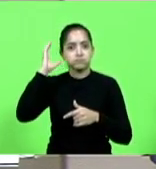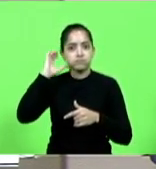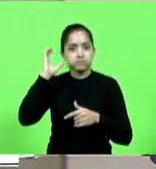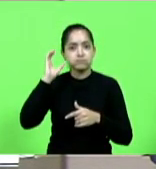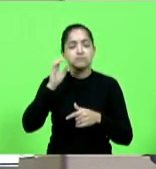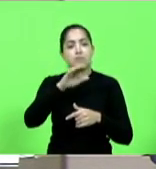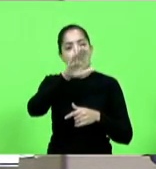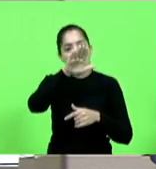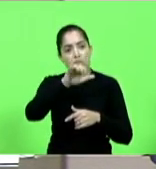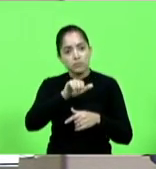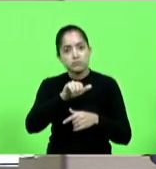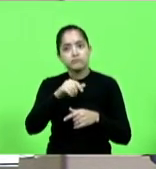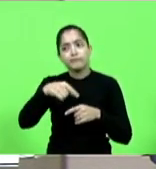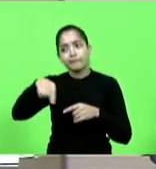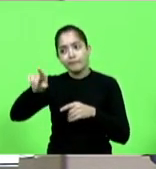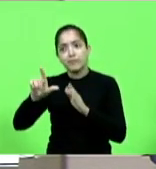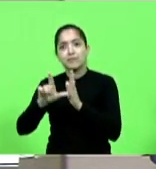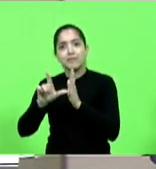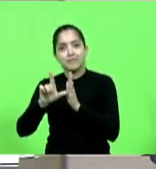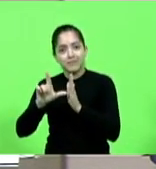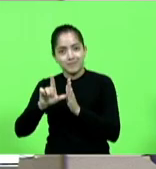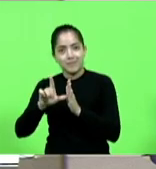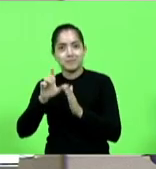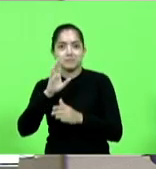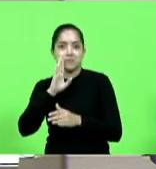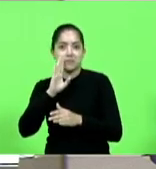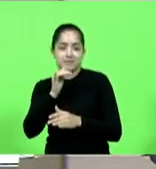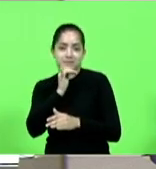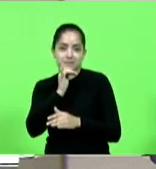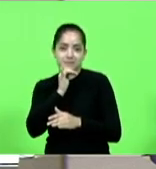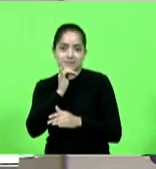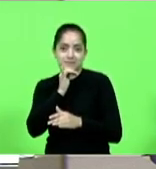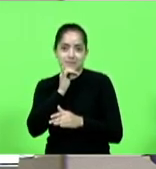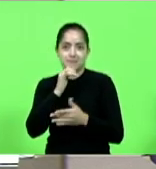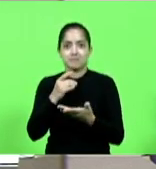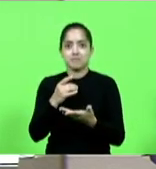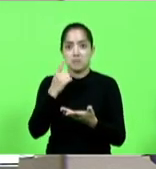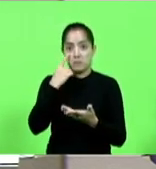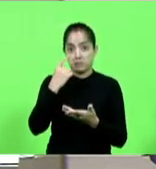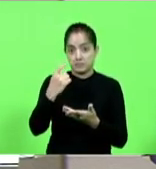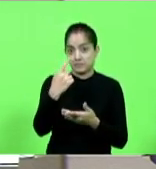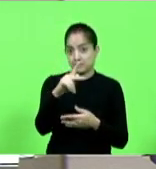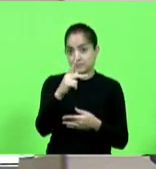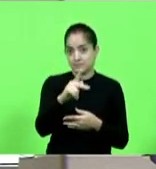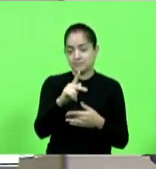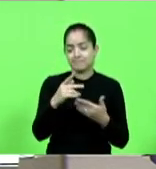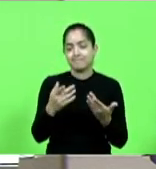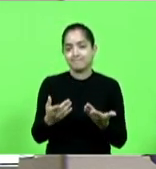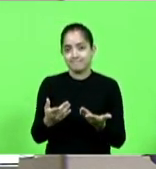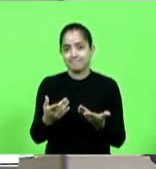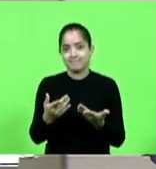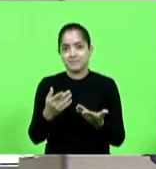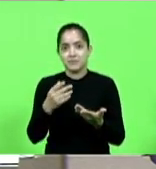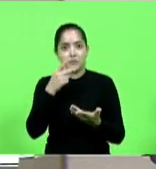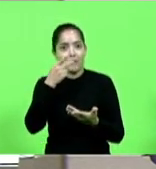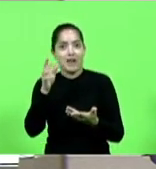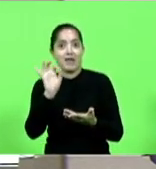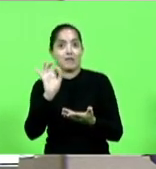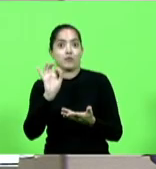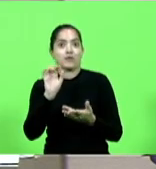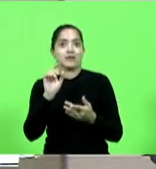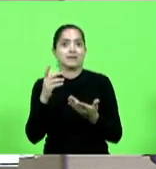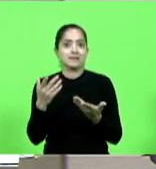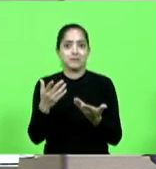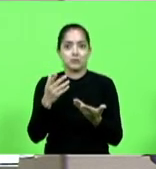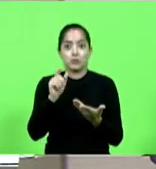convidado a passar nas lojas Berlanda para tratar assuntos de seus interesses não dizia o que era mas o cidadão que